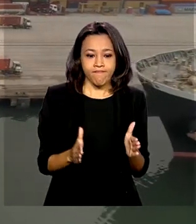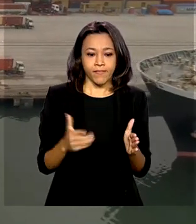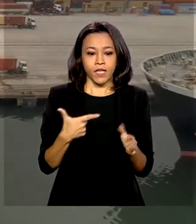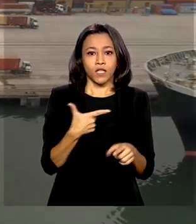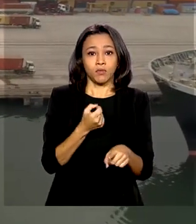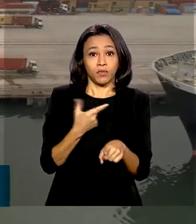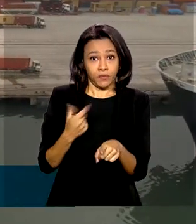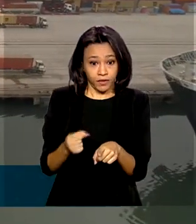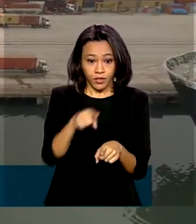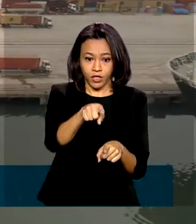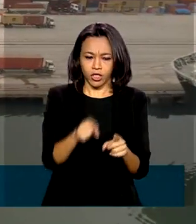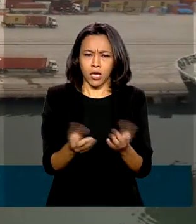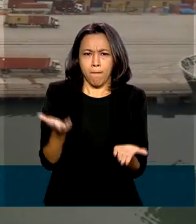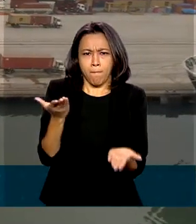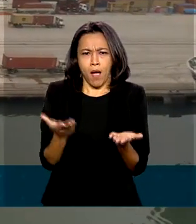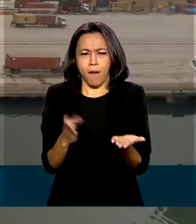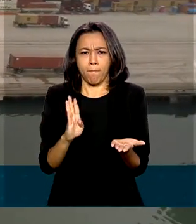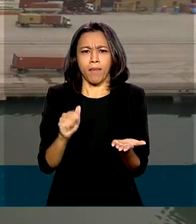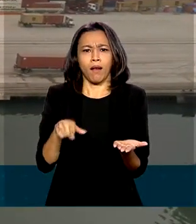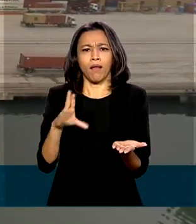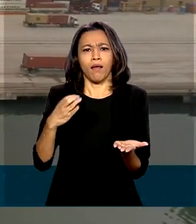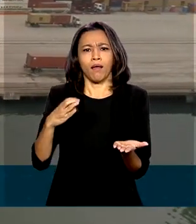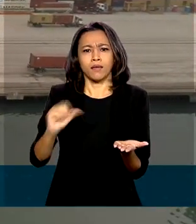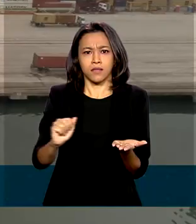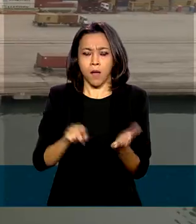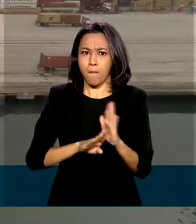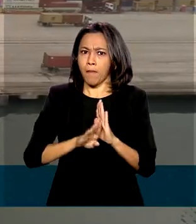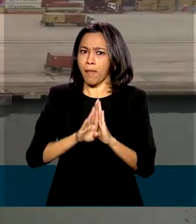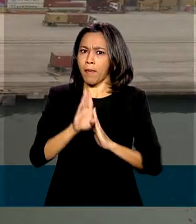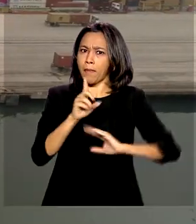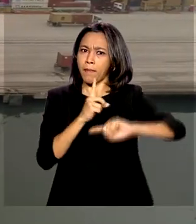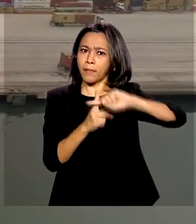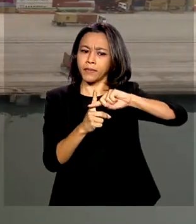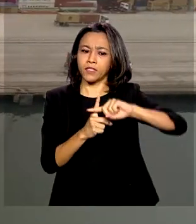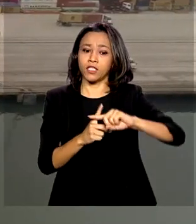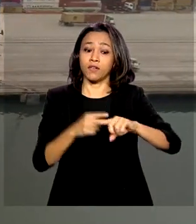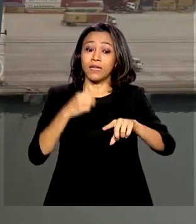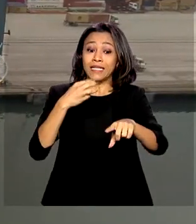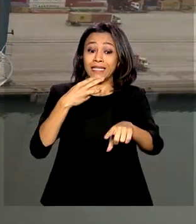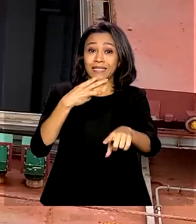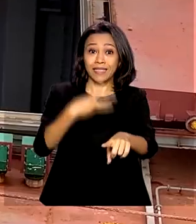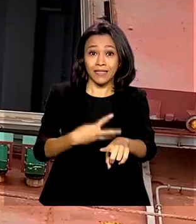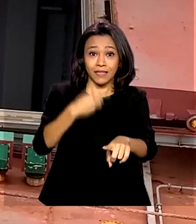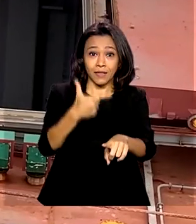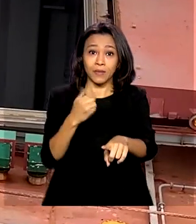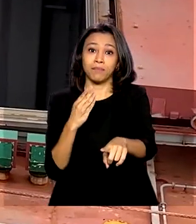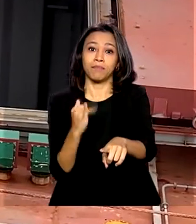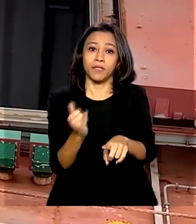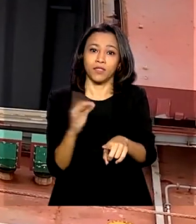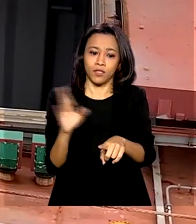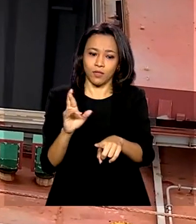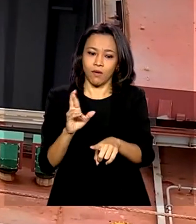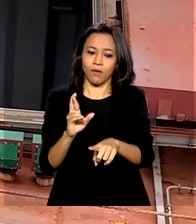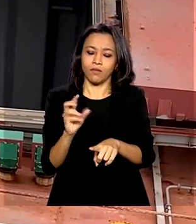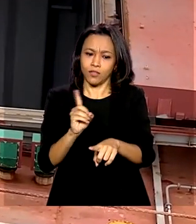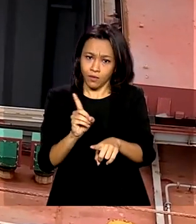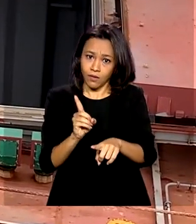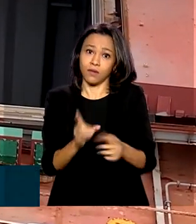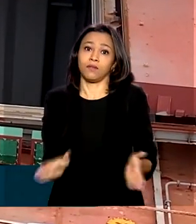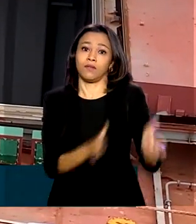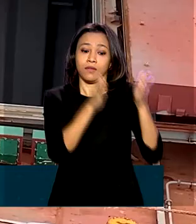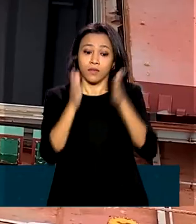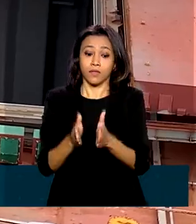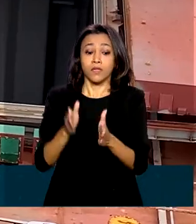a balança comercial brasileira já acumula saldo positivo de 32 bilhões de dólares. No mês de julho, mesmo